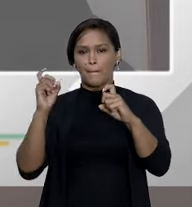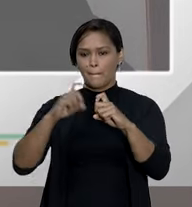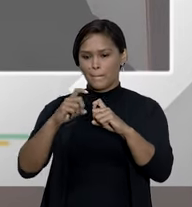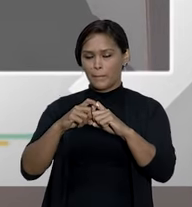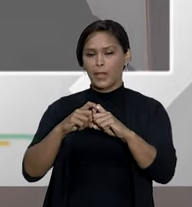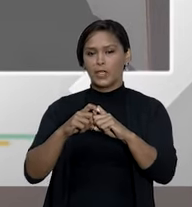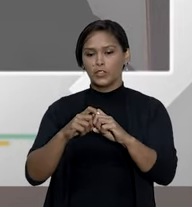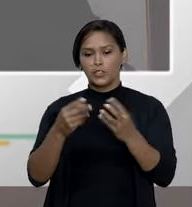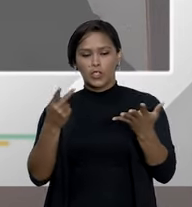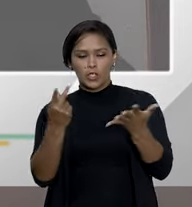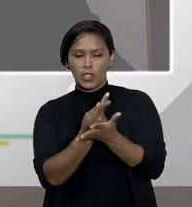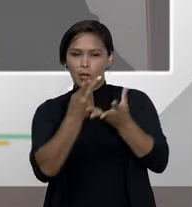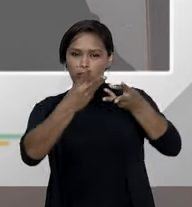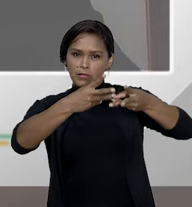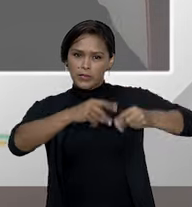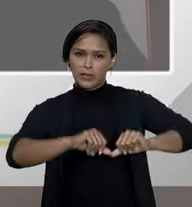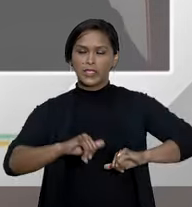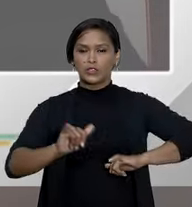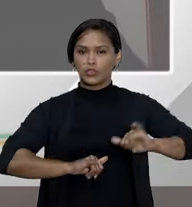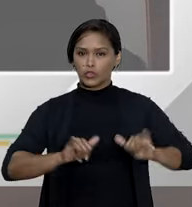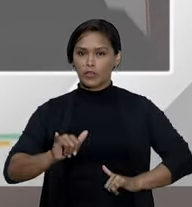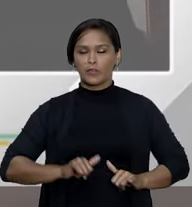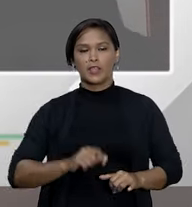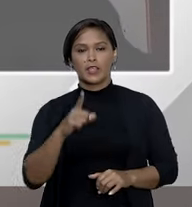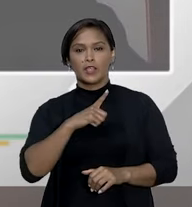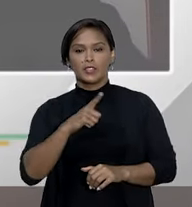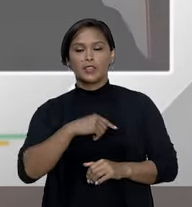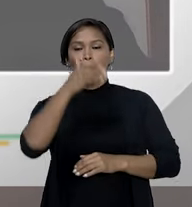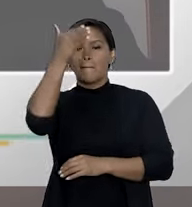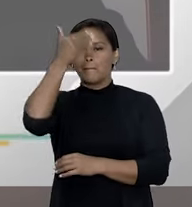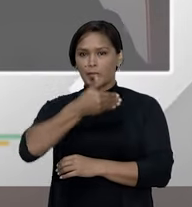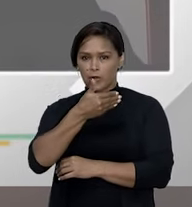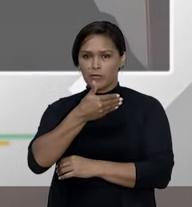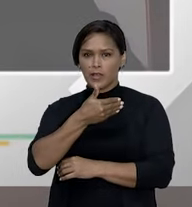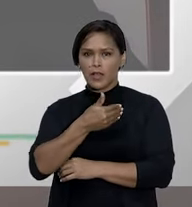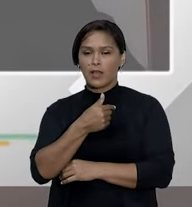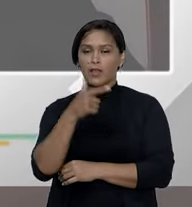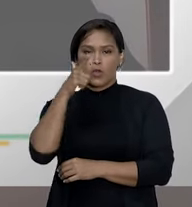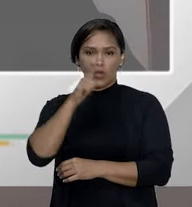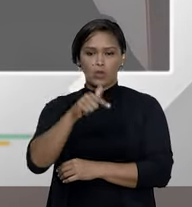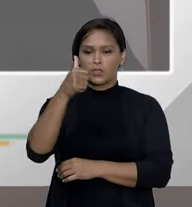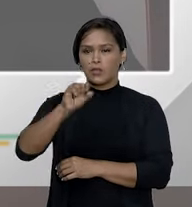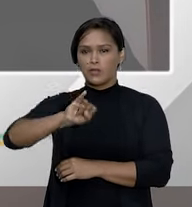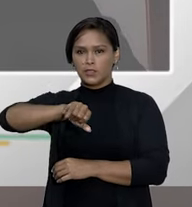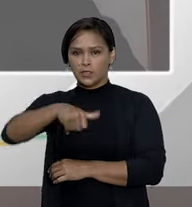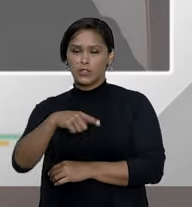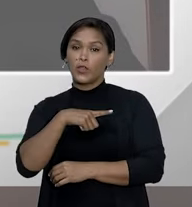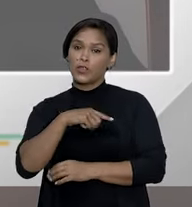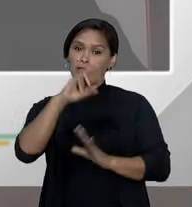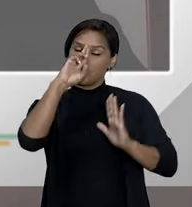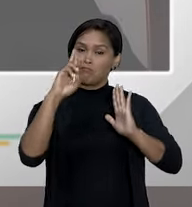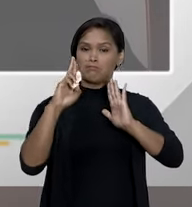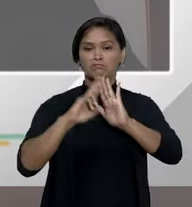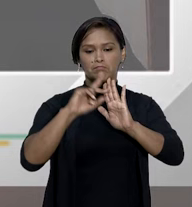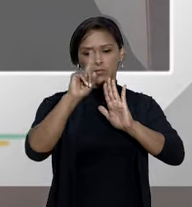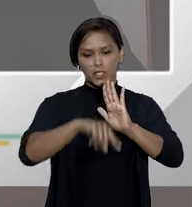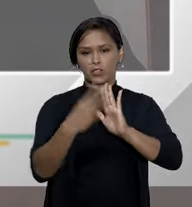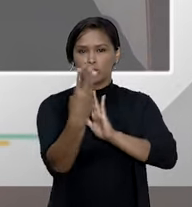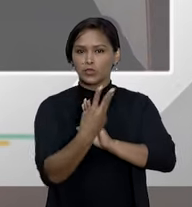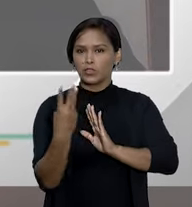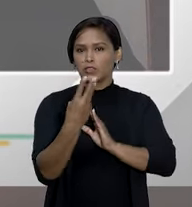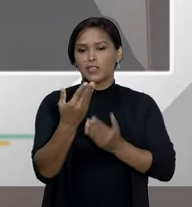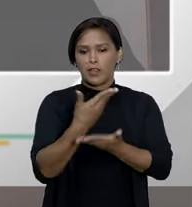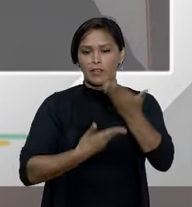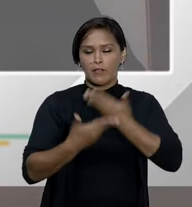e o dano sofrido então se houver essa comprovação segundo o STJ existe responsabilidade entre os três